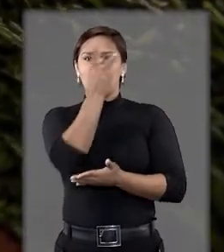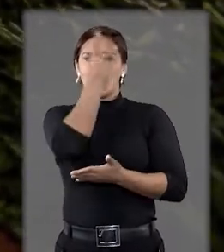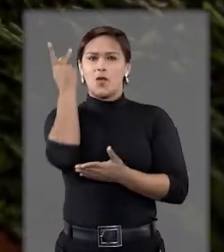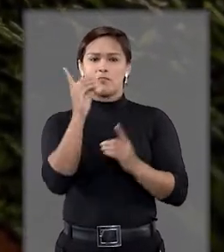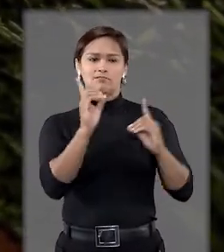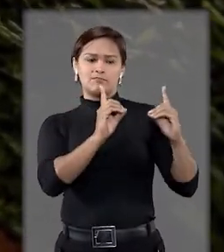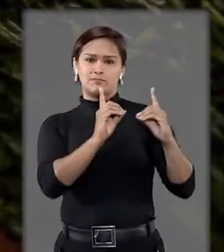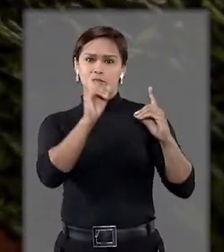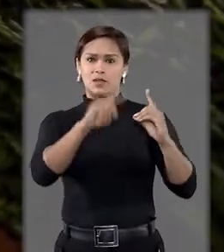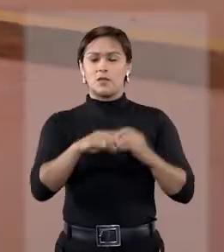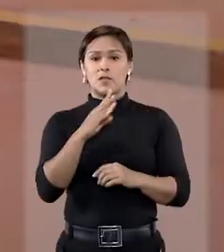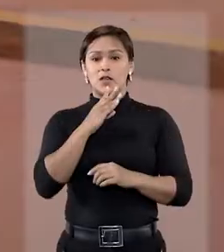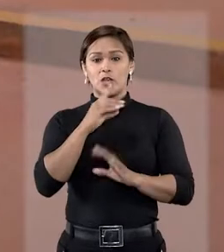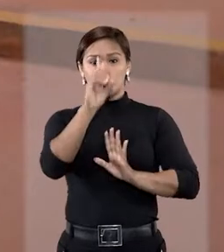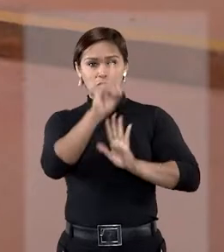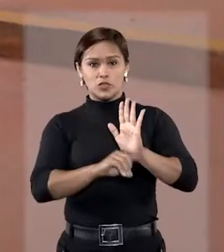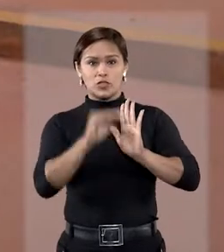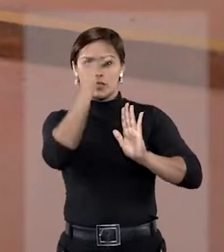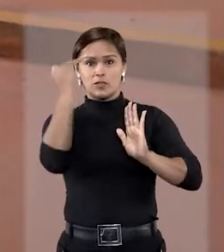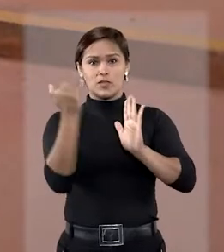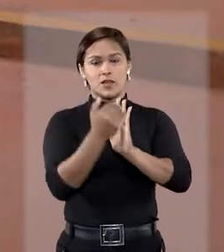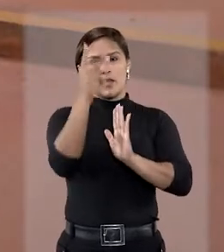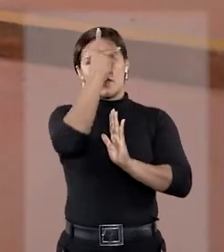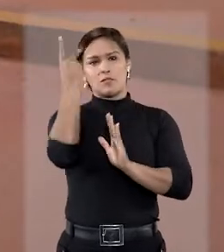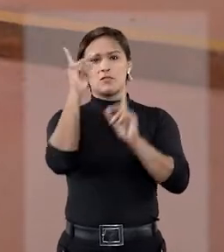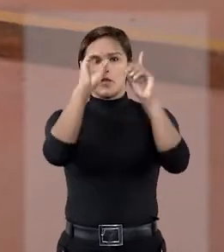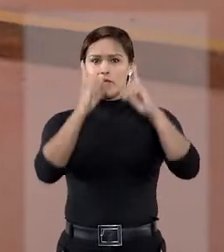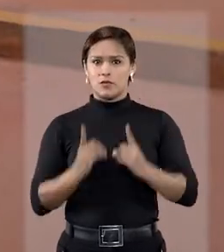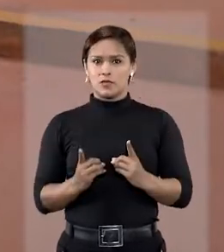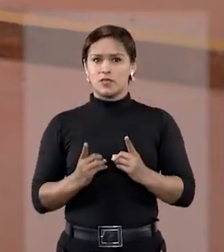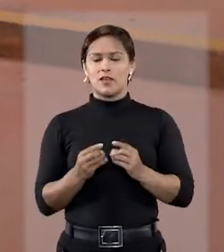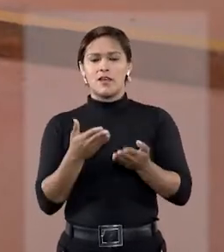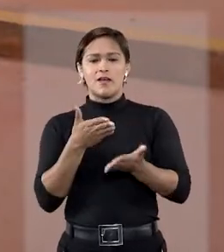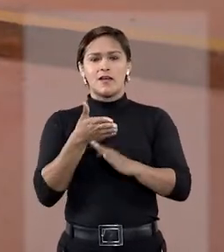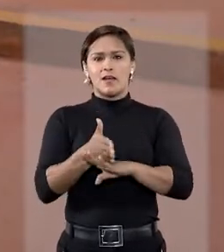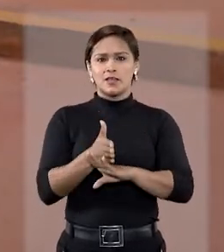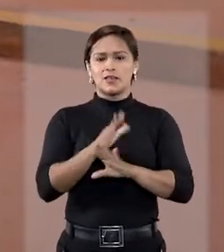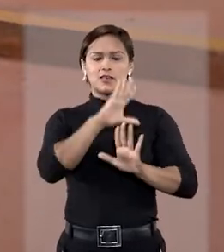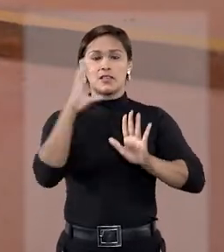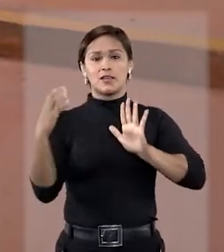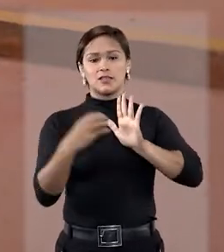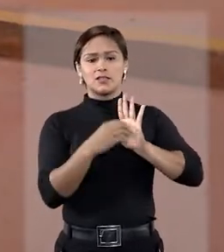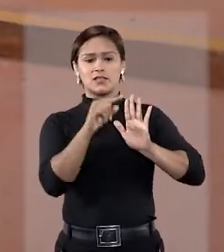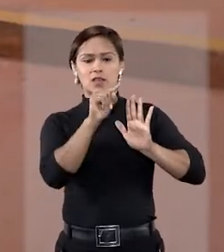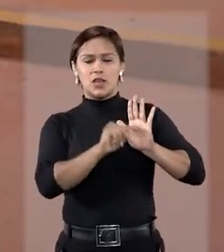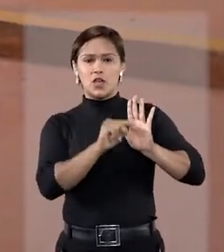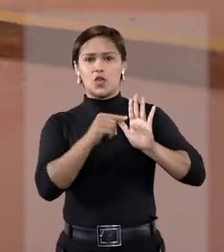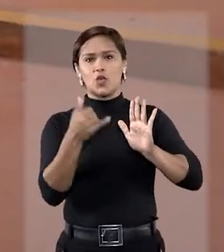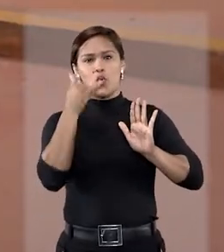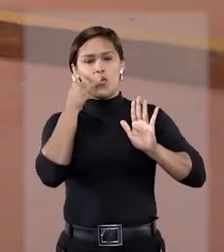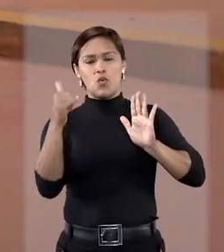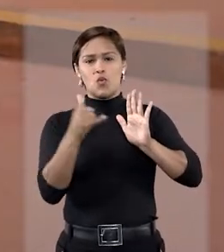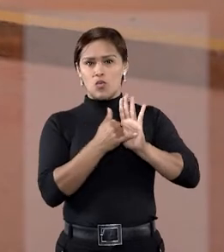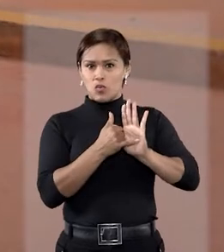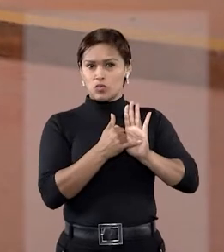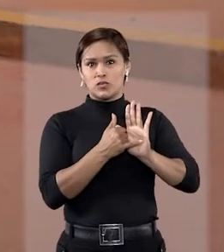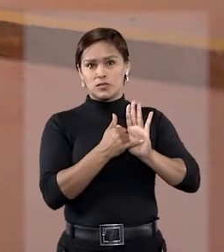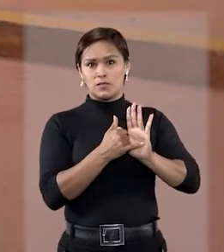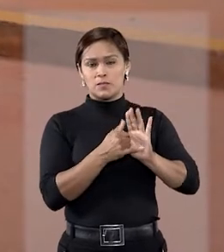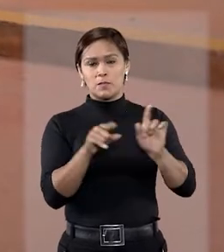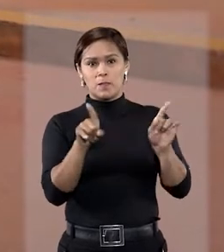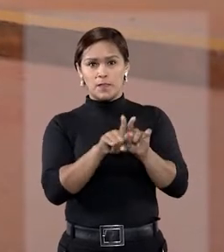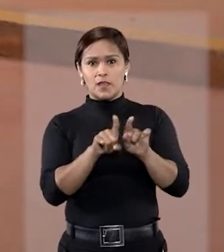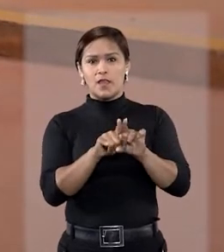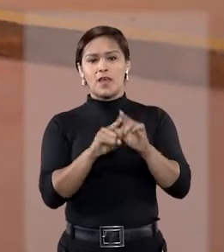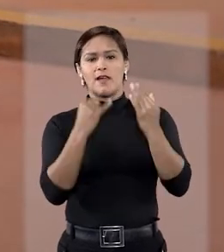sempre com uma pessoa. Para conhecer os direitos e deveres da pessoa com deficiência, acesse por meio desse QR Code, localizado no